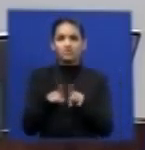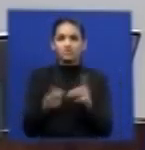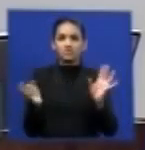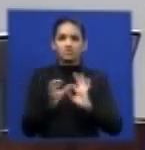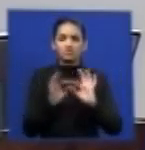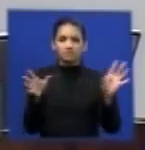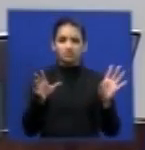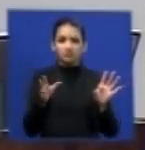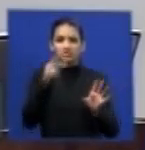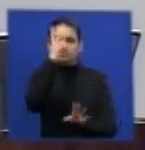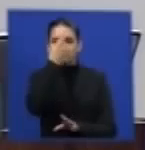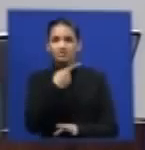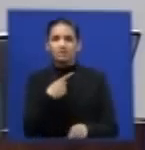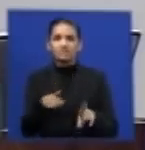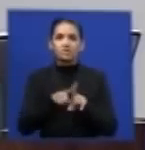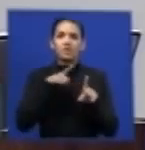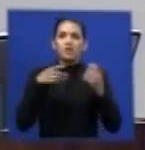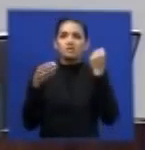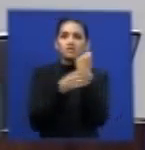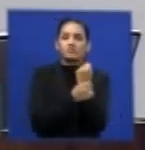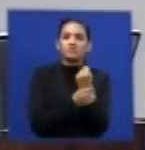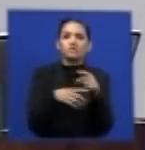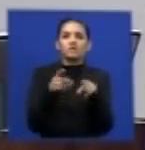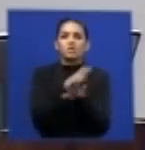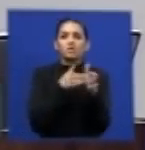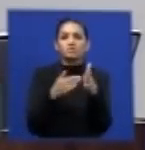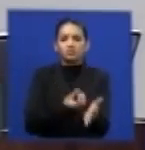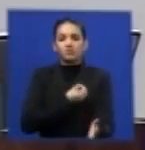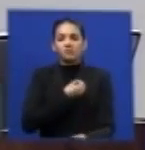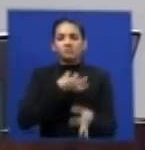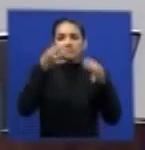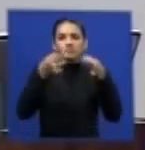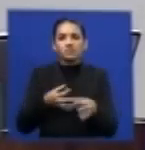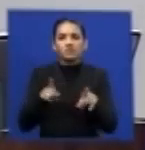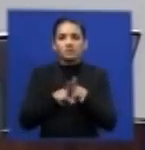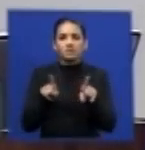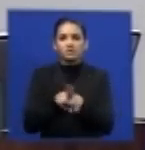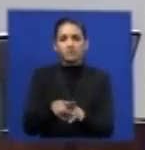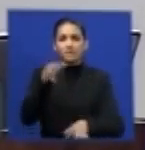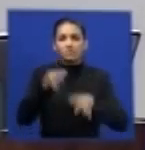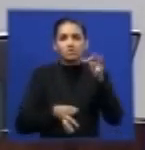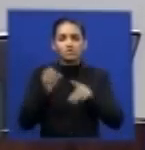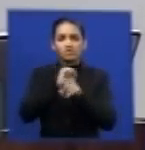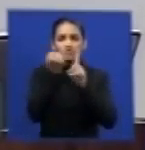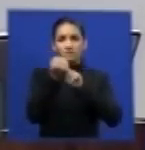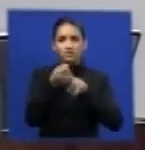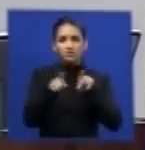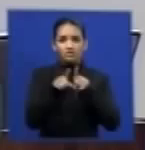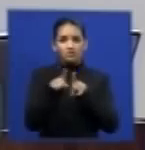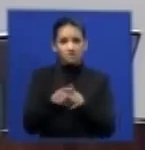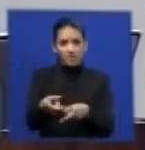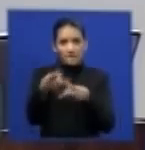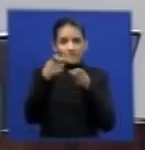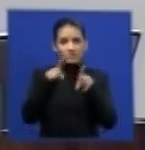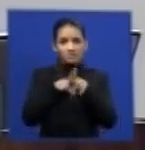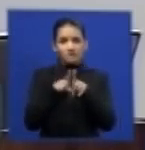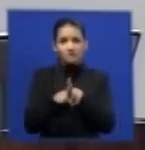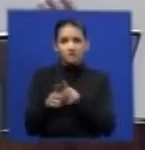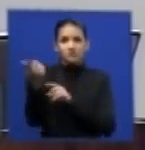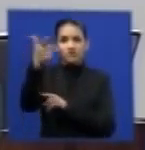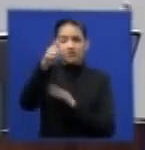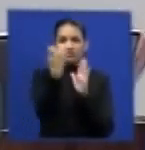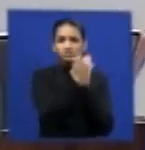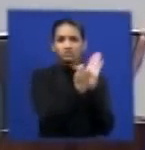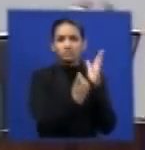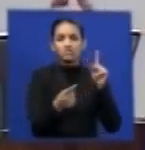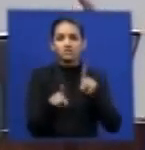tem por fim assegurar a todos existência digna conforme os ditames de justiça social observado dentre outros os seguintes princípios